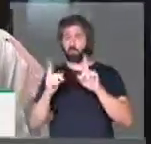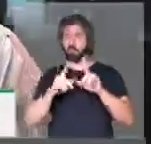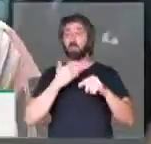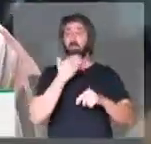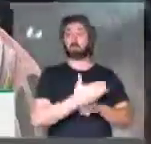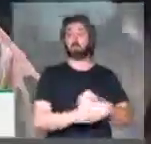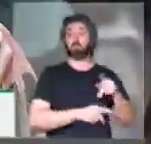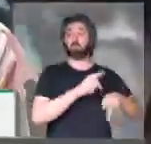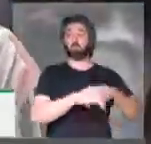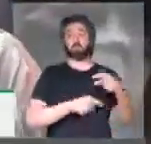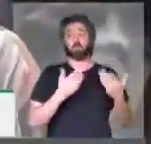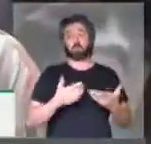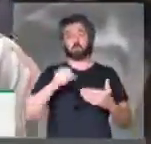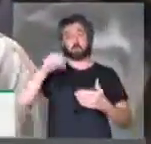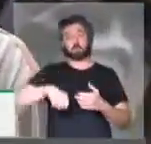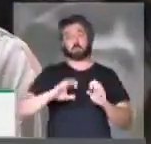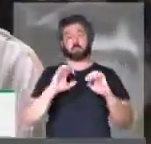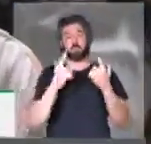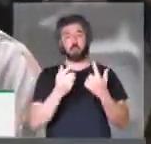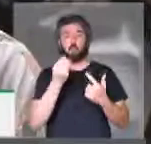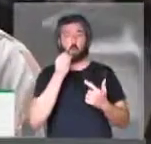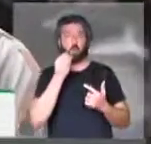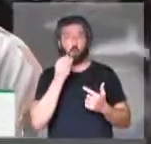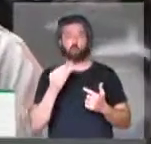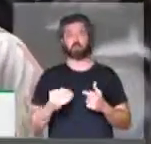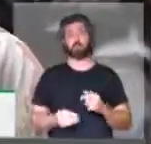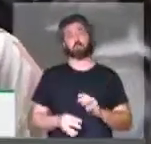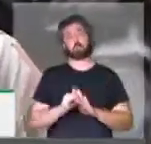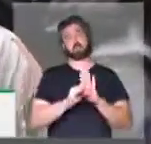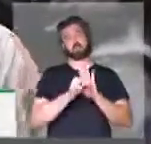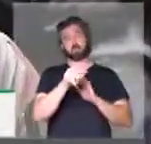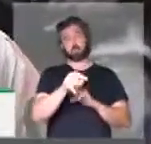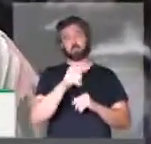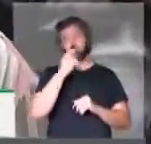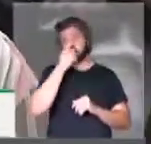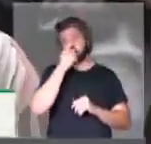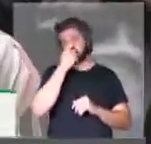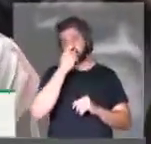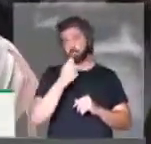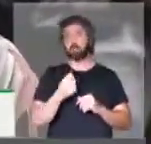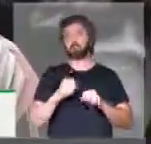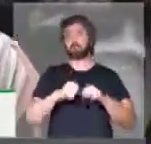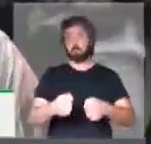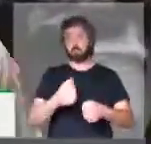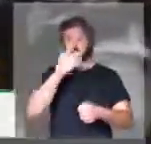estamos do lado do povo, então é sim, obviamente, a essa emenda, que é uma emenda que defende trabalhador e trabalhadoras.